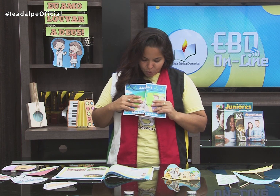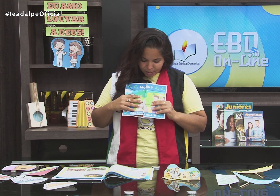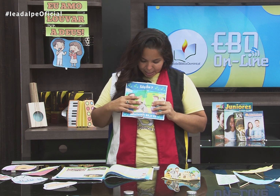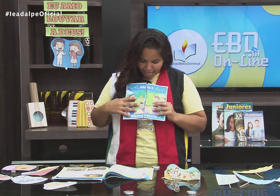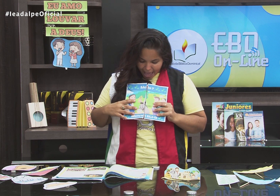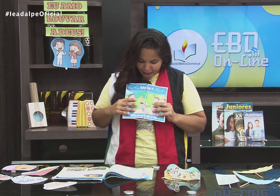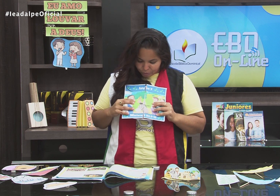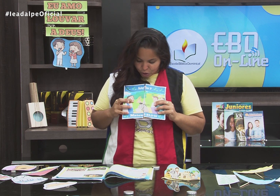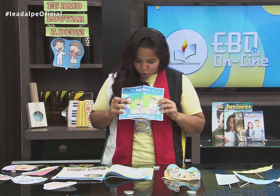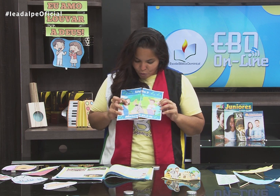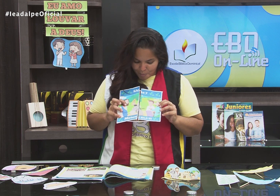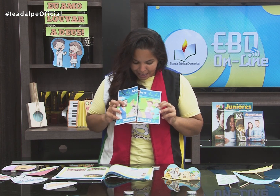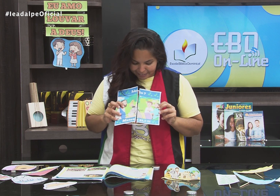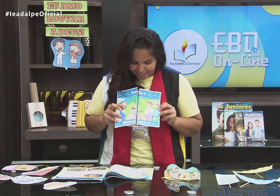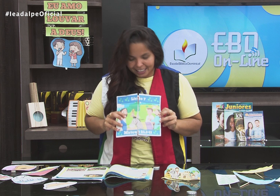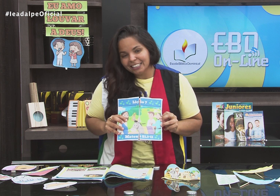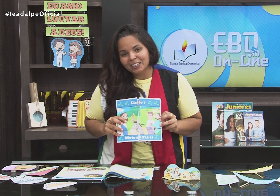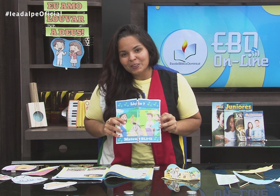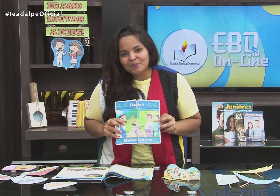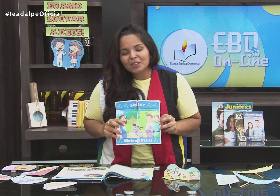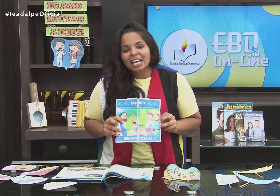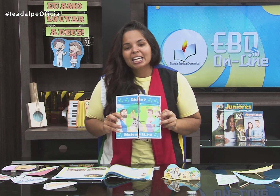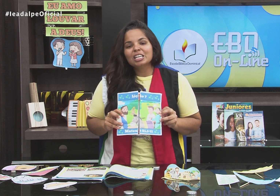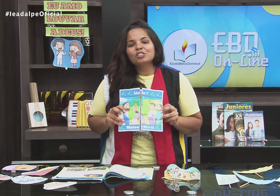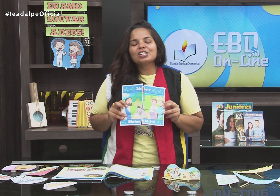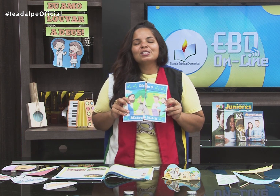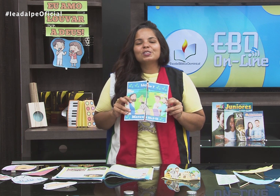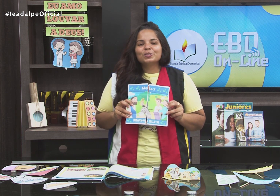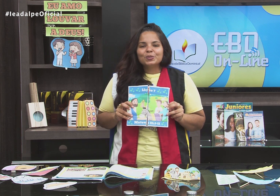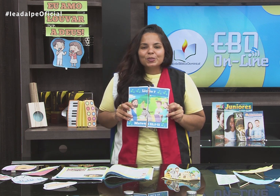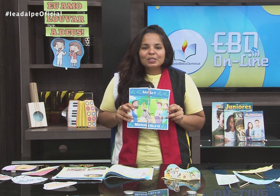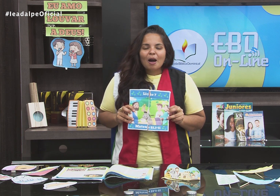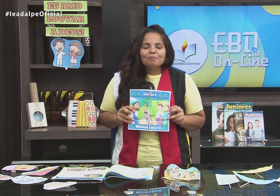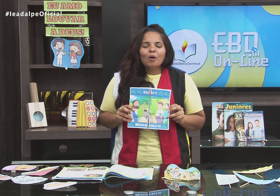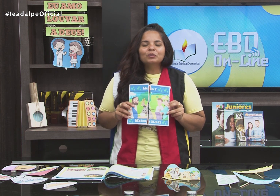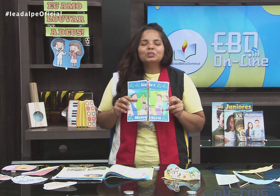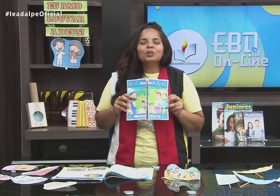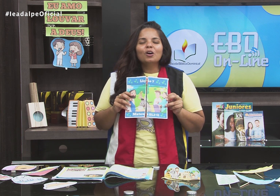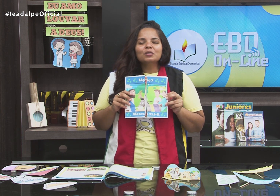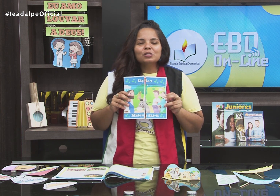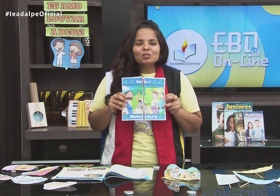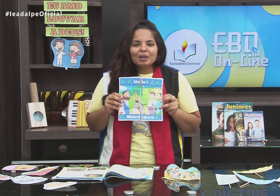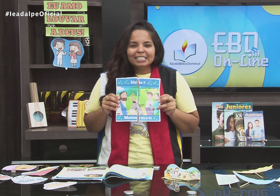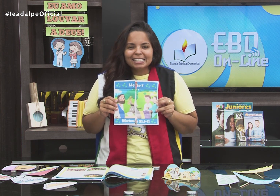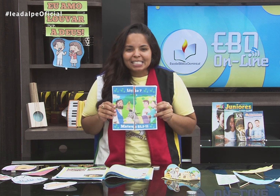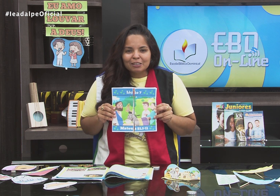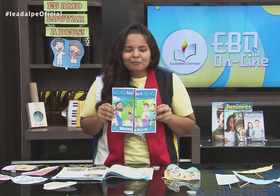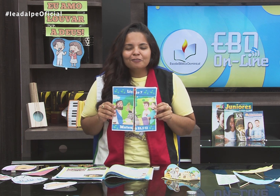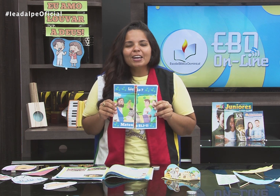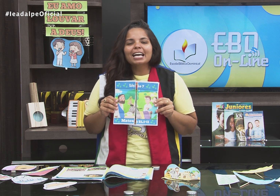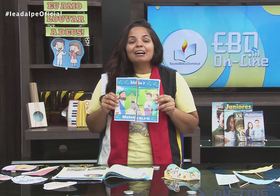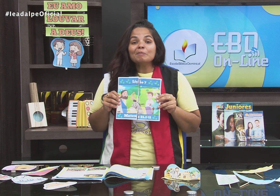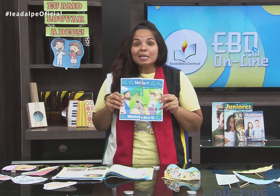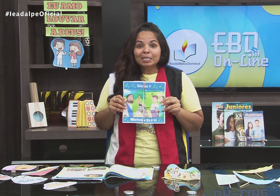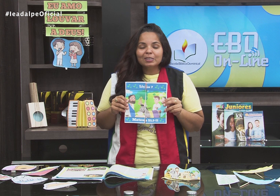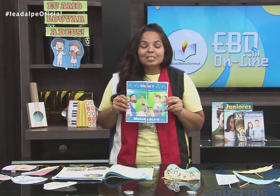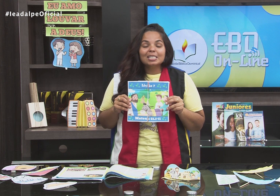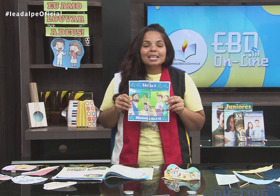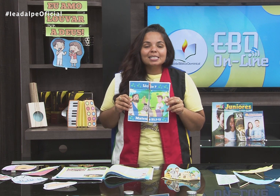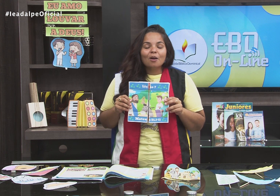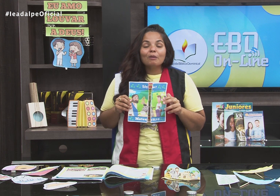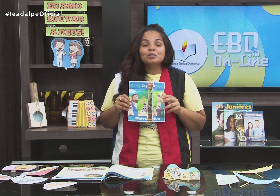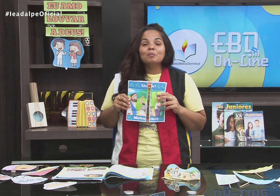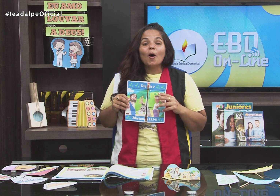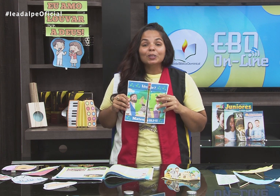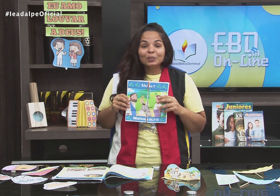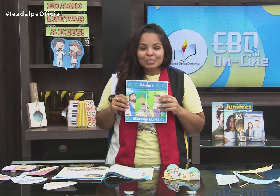Eles trouxeram jumentinho e Jesus montou no jumentinho, foi caminhando em